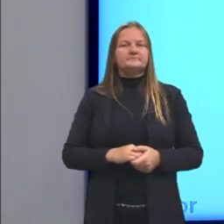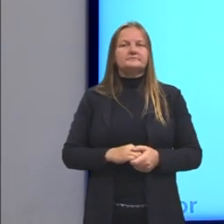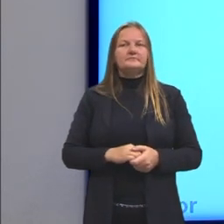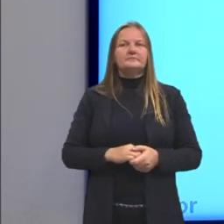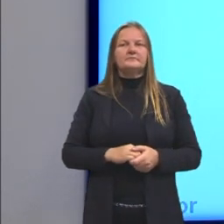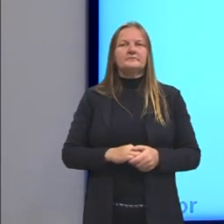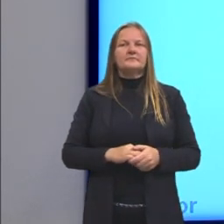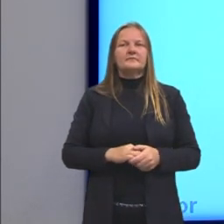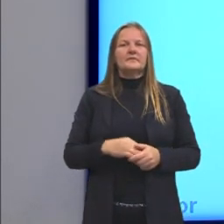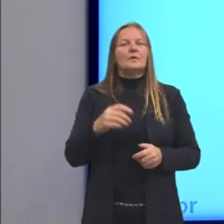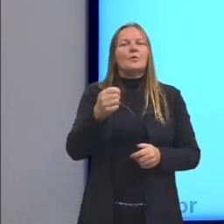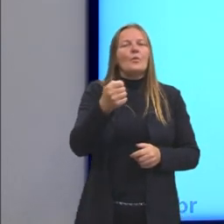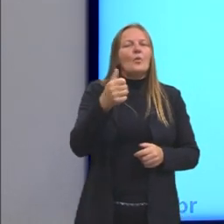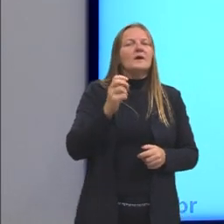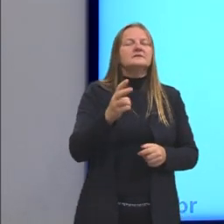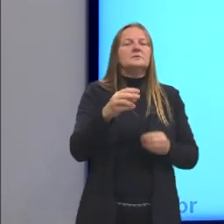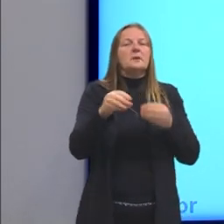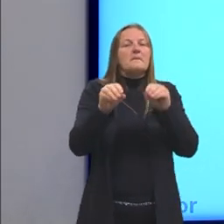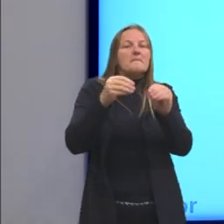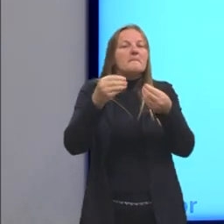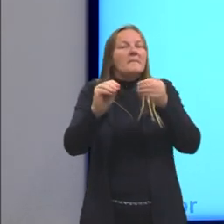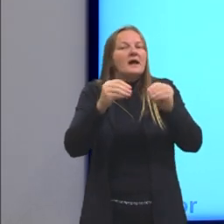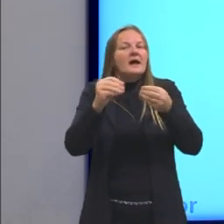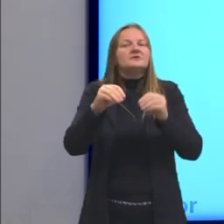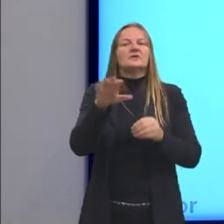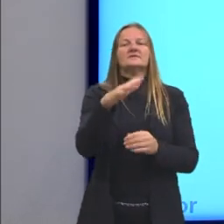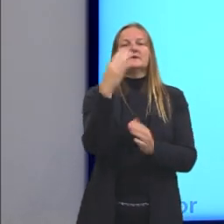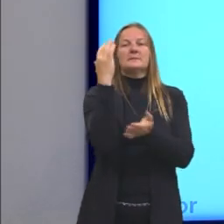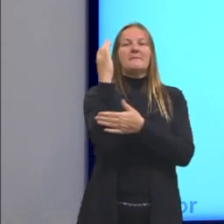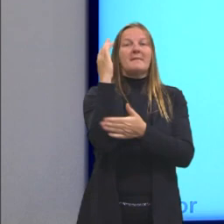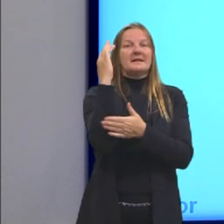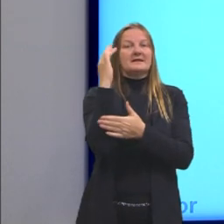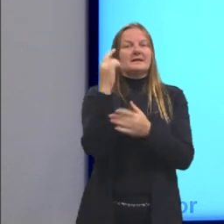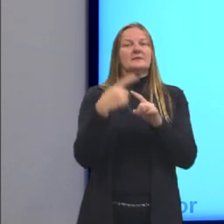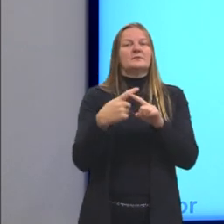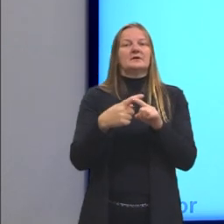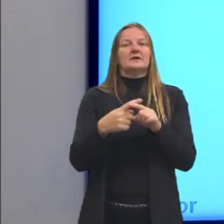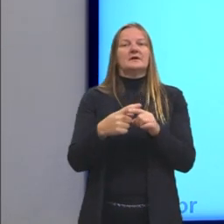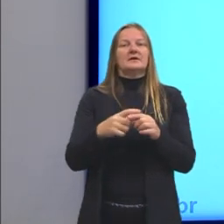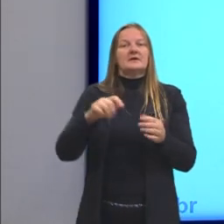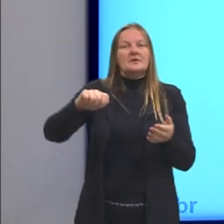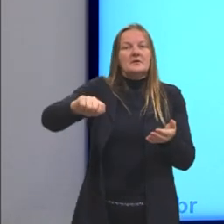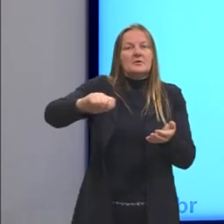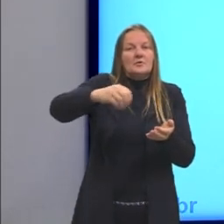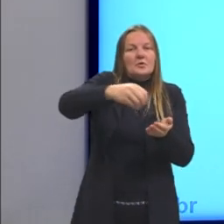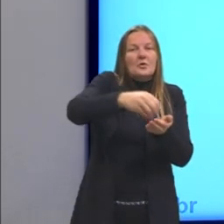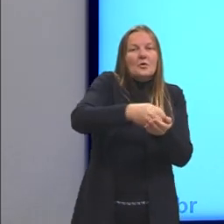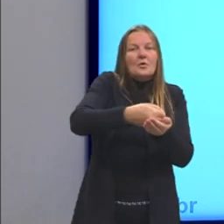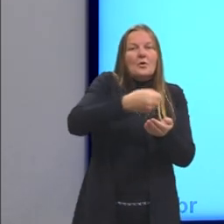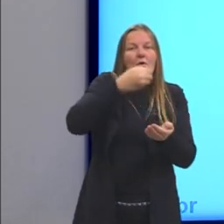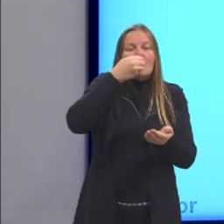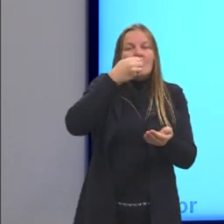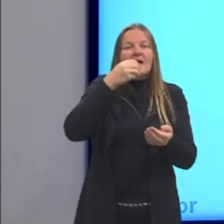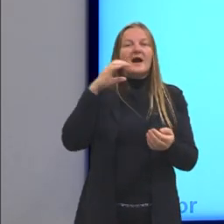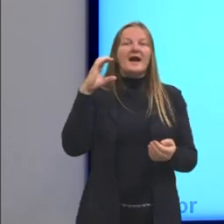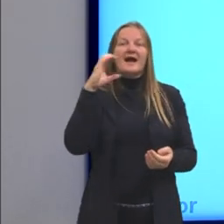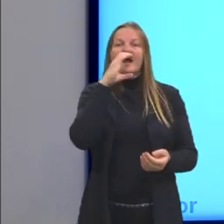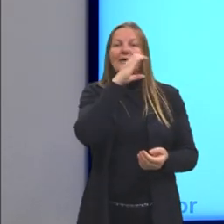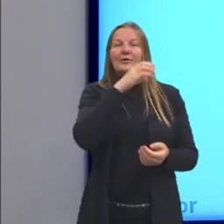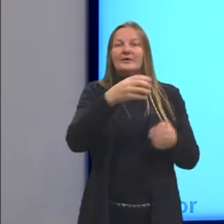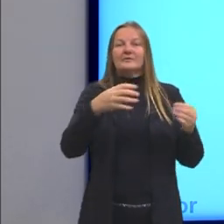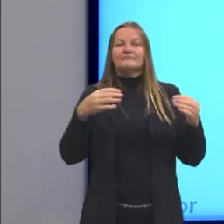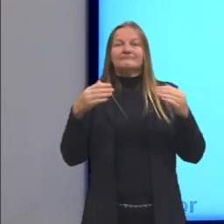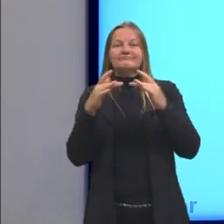De plástico, às vezes de madeira. Porque eu consigo, então, conduzir menos calor,